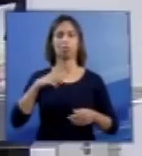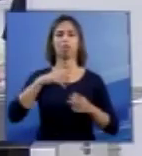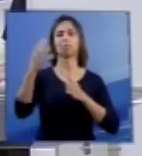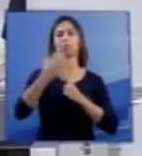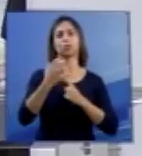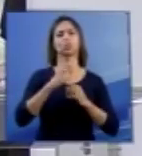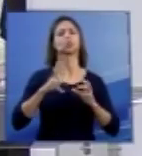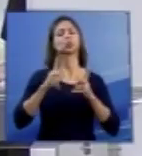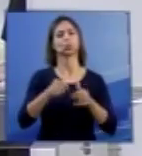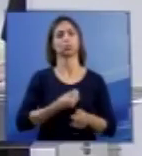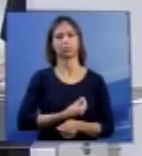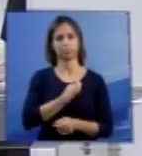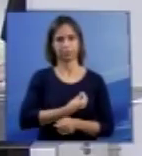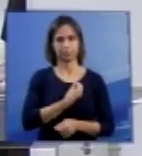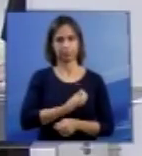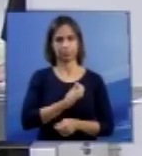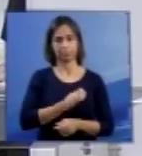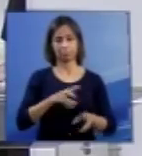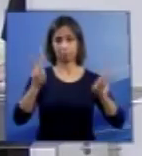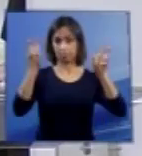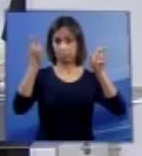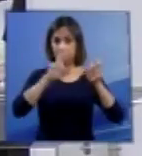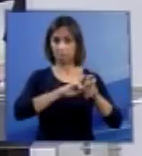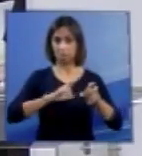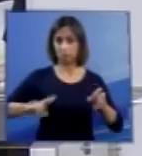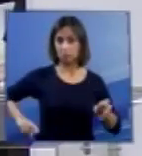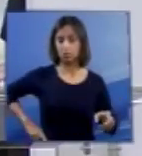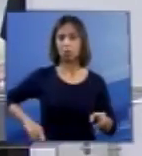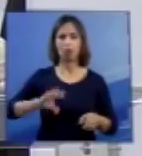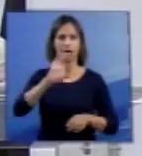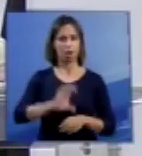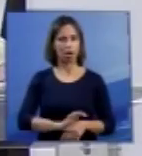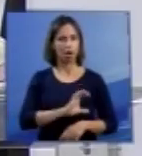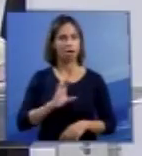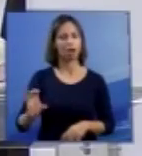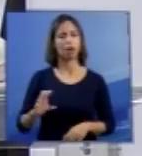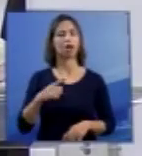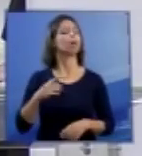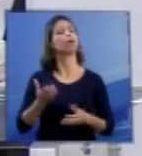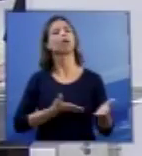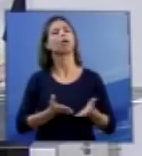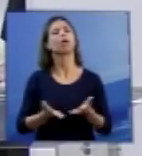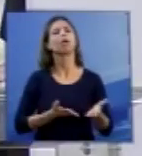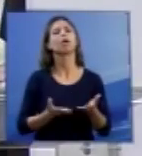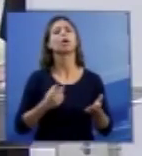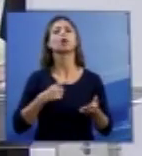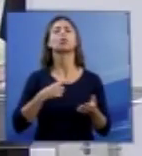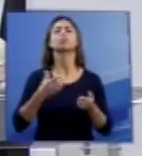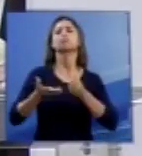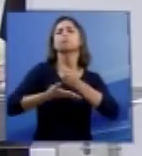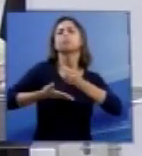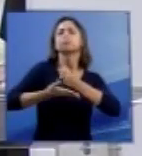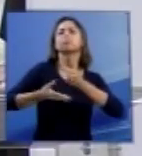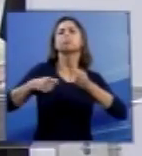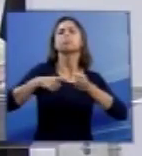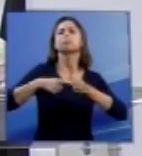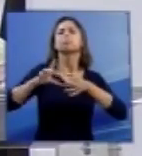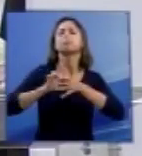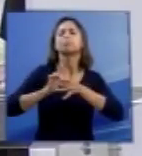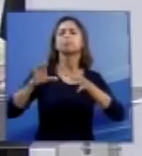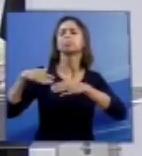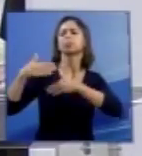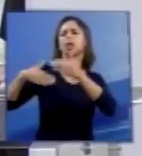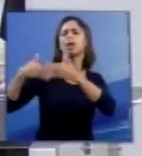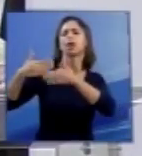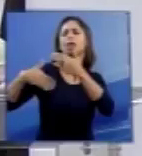vida. Em termos religiosos, católicos, trata-se do princípio que vem da mais lídima tradição